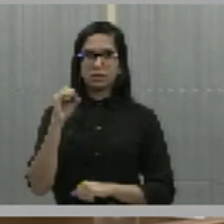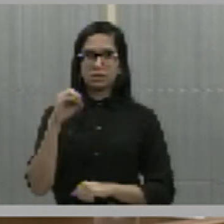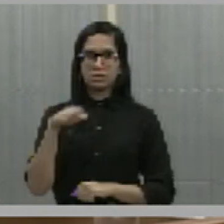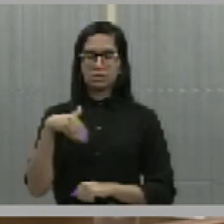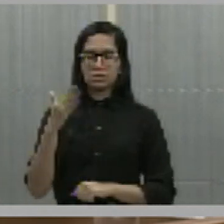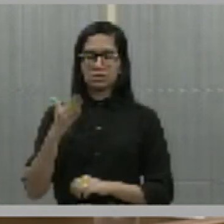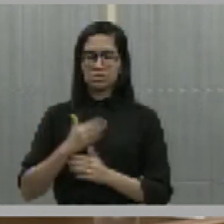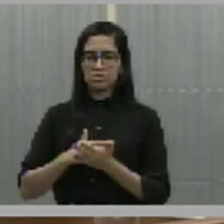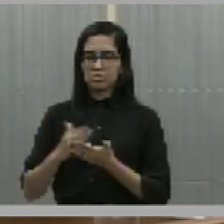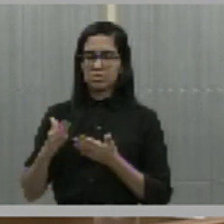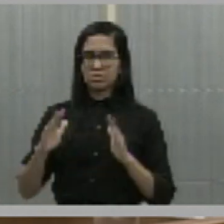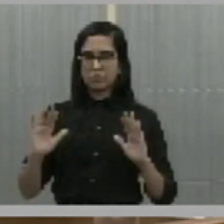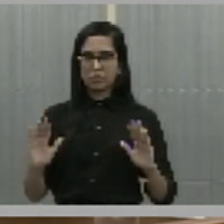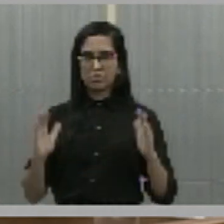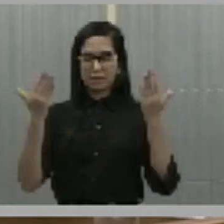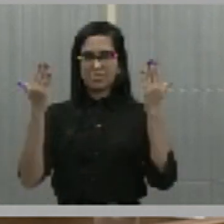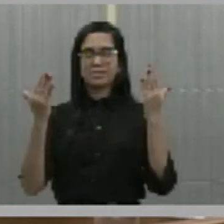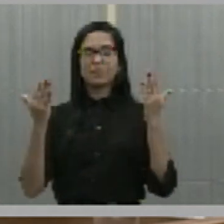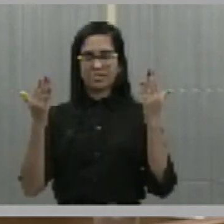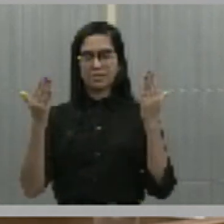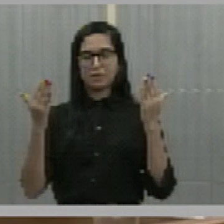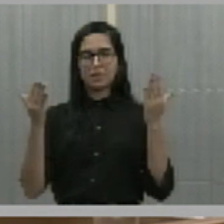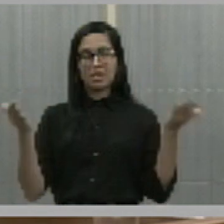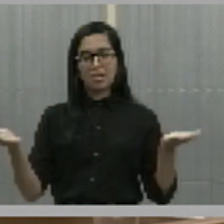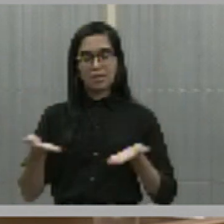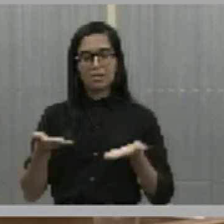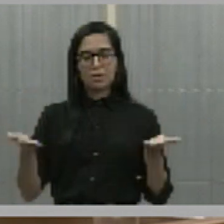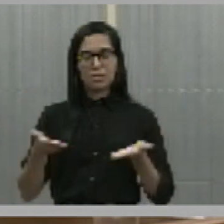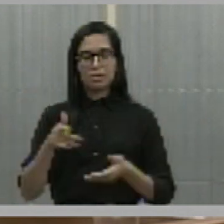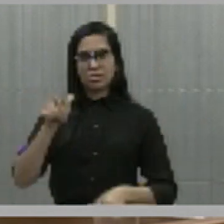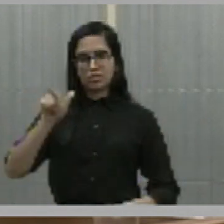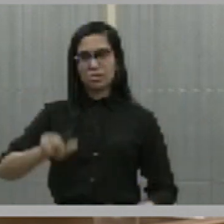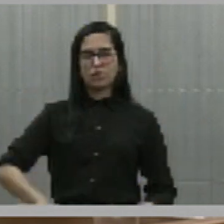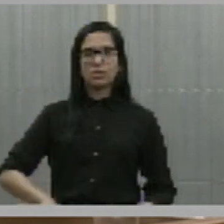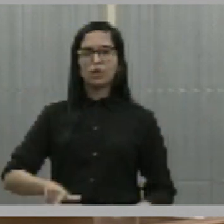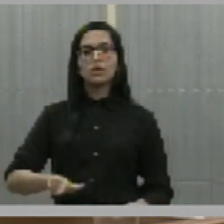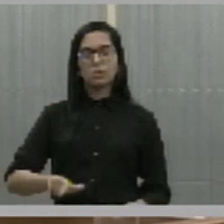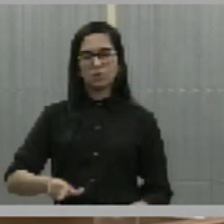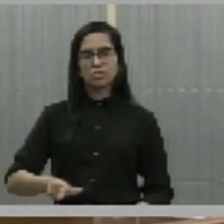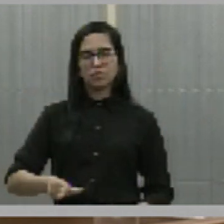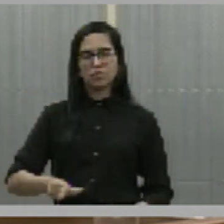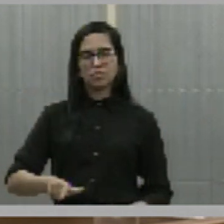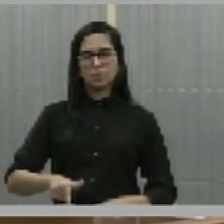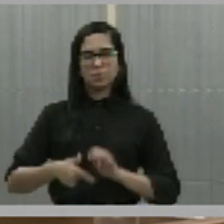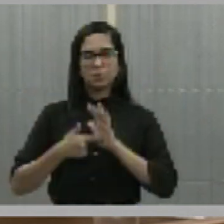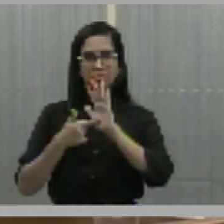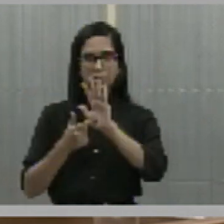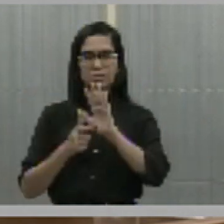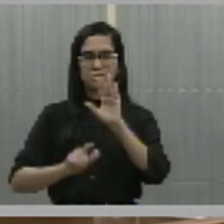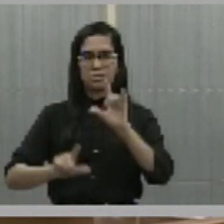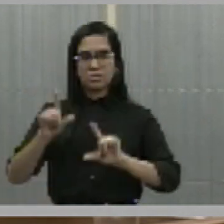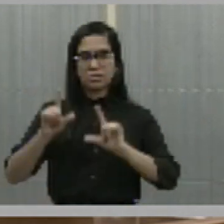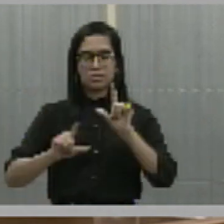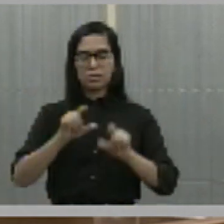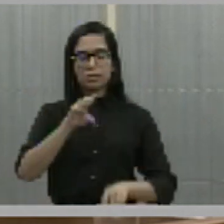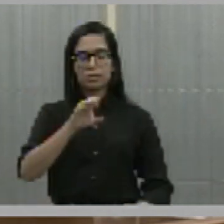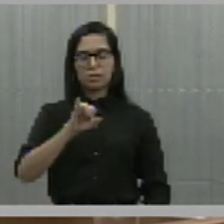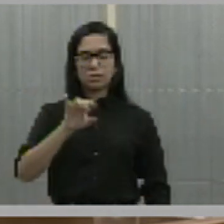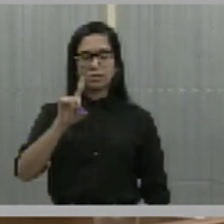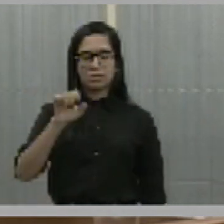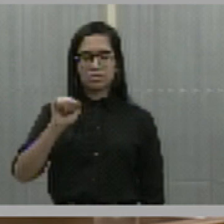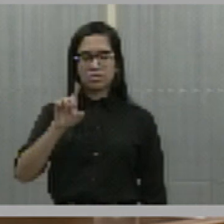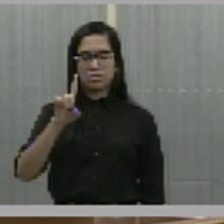comemorações, vai ser reexibida agora, a partir de hoje, pela TV Cidade Verde. Como também o filme